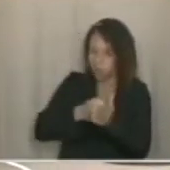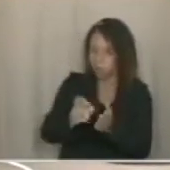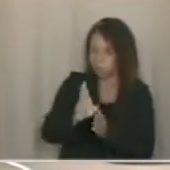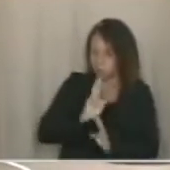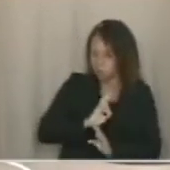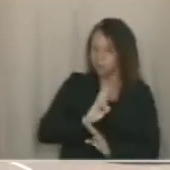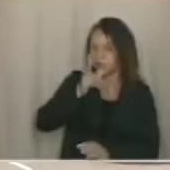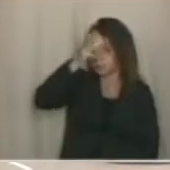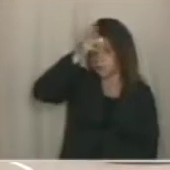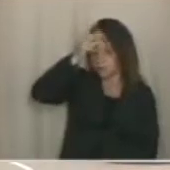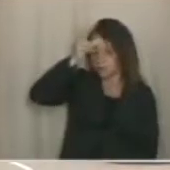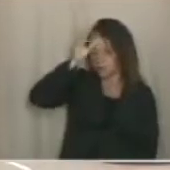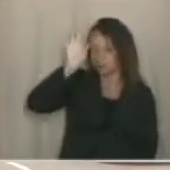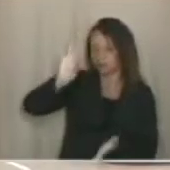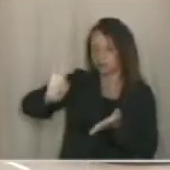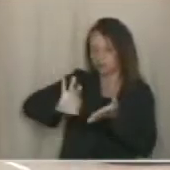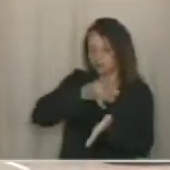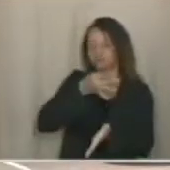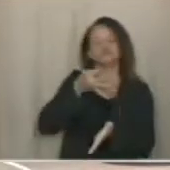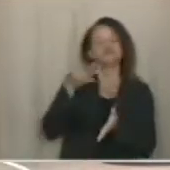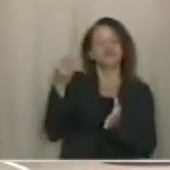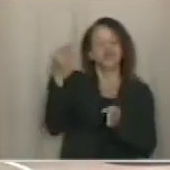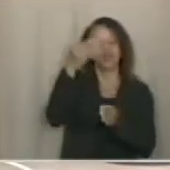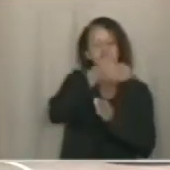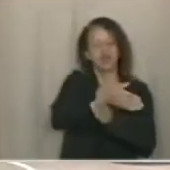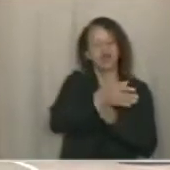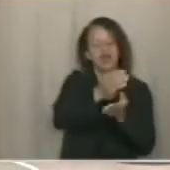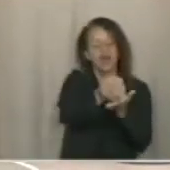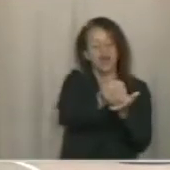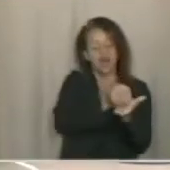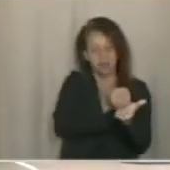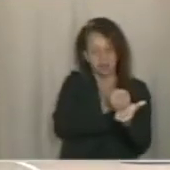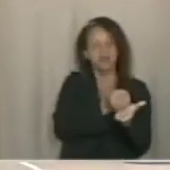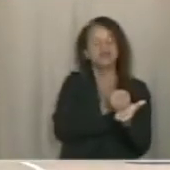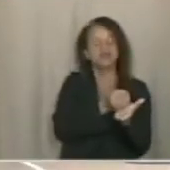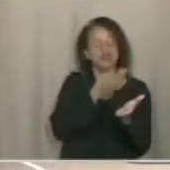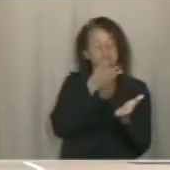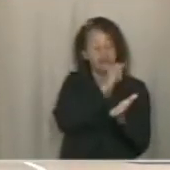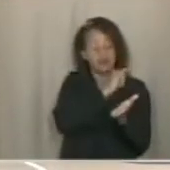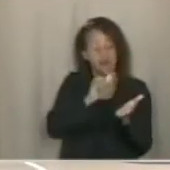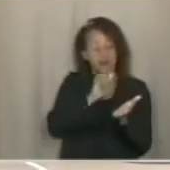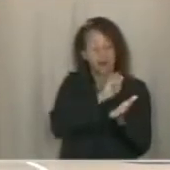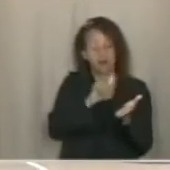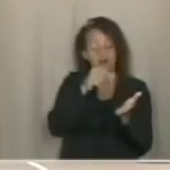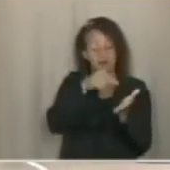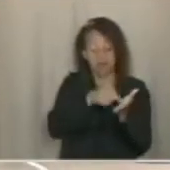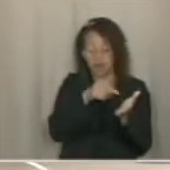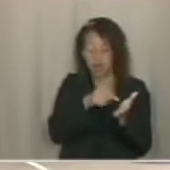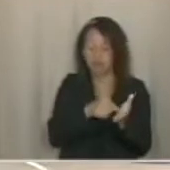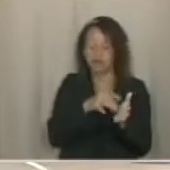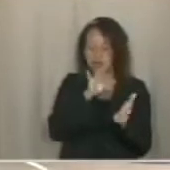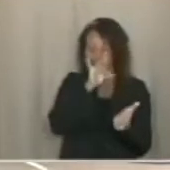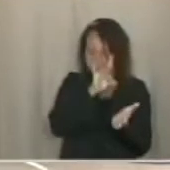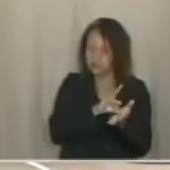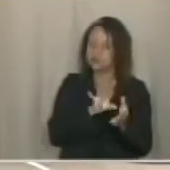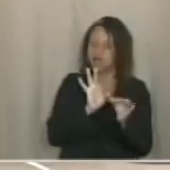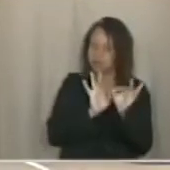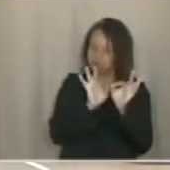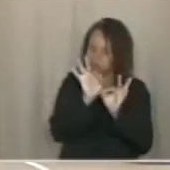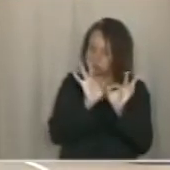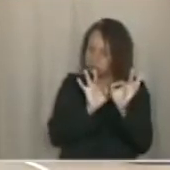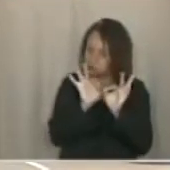e a Prefeitura oficiou o nosso gabinete hoje, chegando ao ofício, informando de forma sucinta que está havendo ajuste.